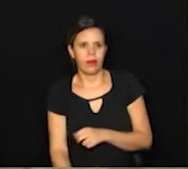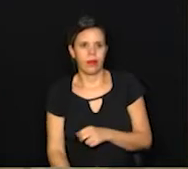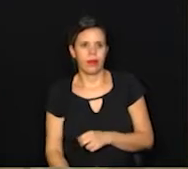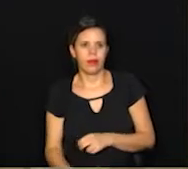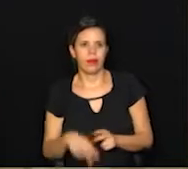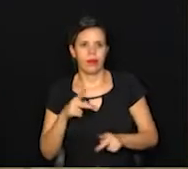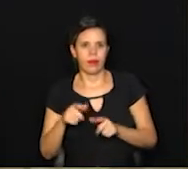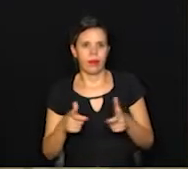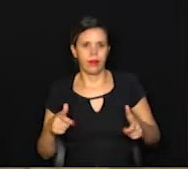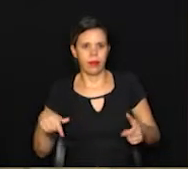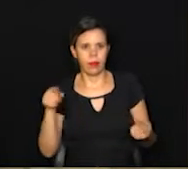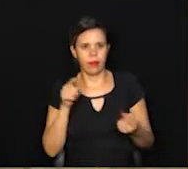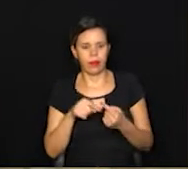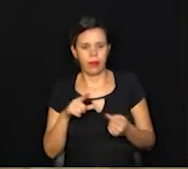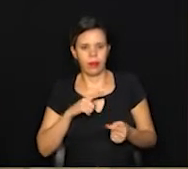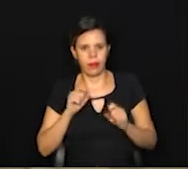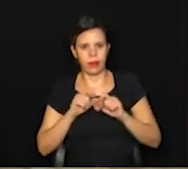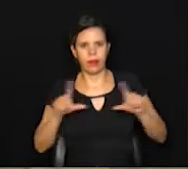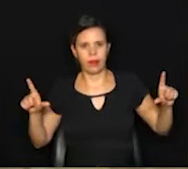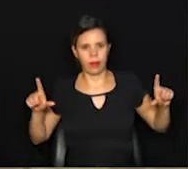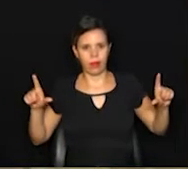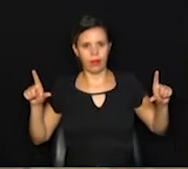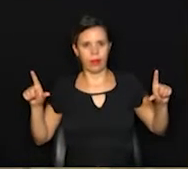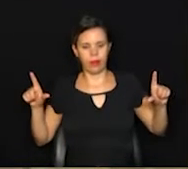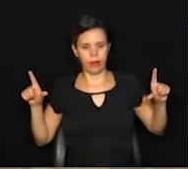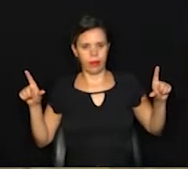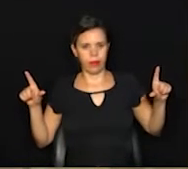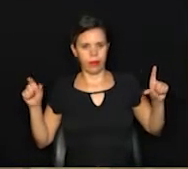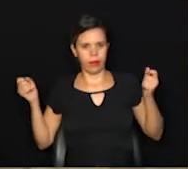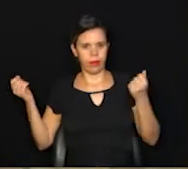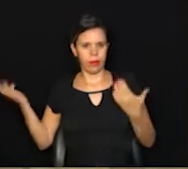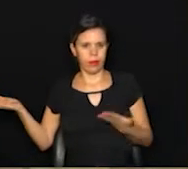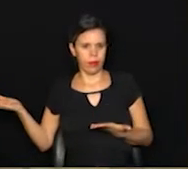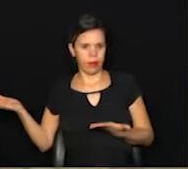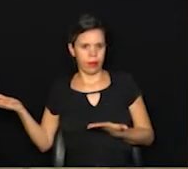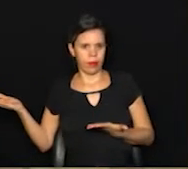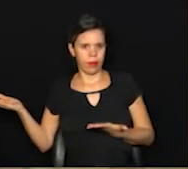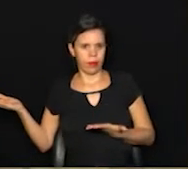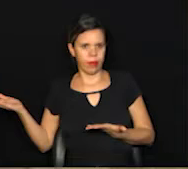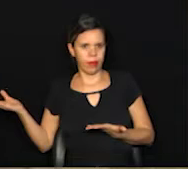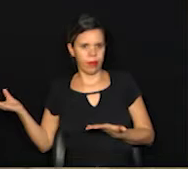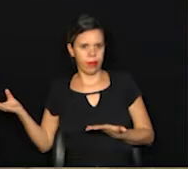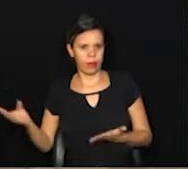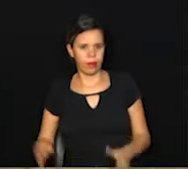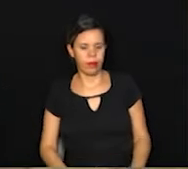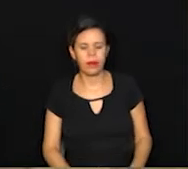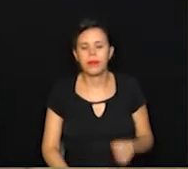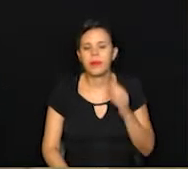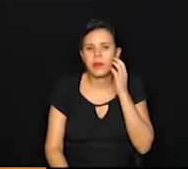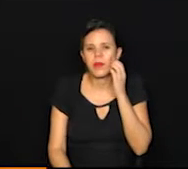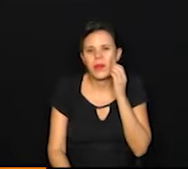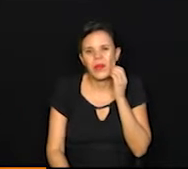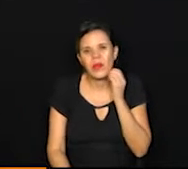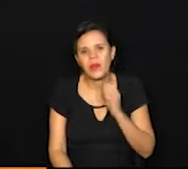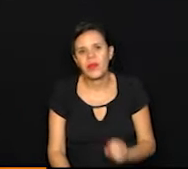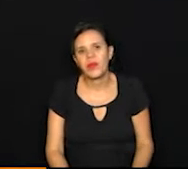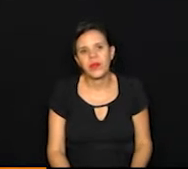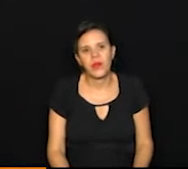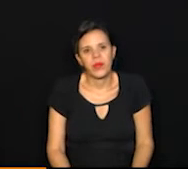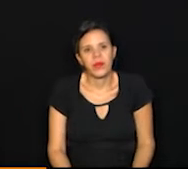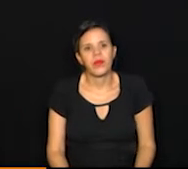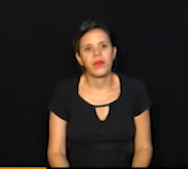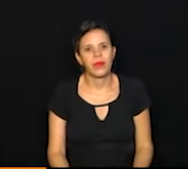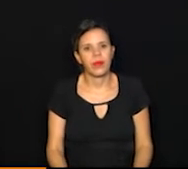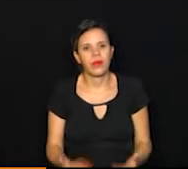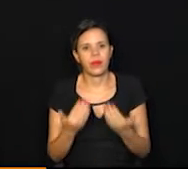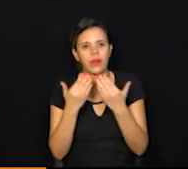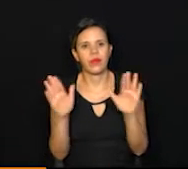públicos, direto, eu tenho aqui na minha tela o vacina.campinas.sp.gov.br. aí, quando a